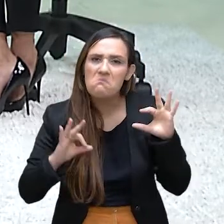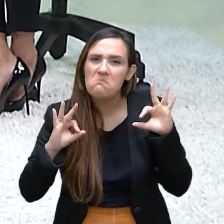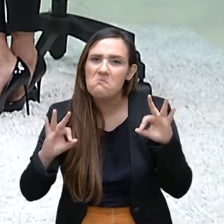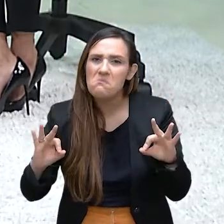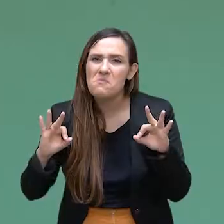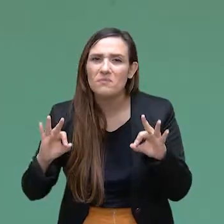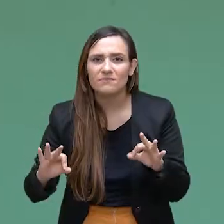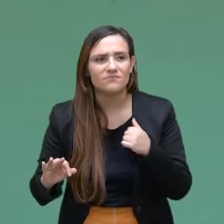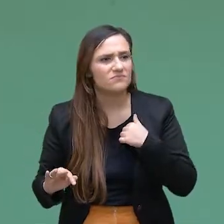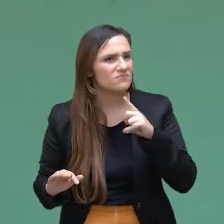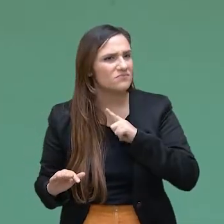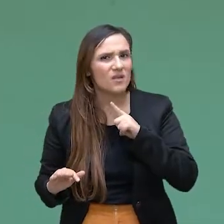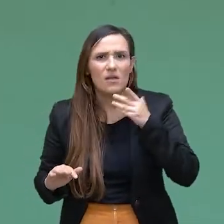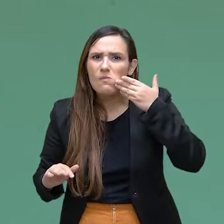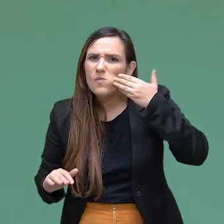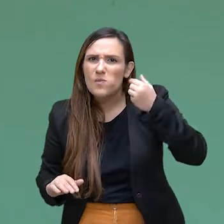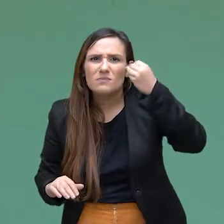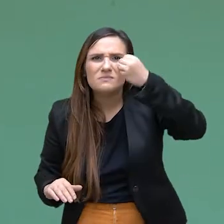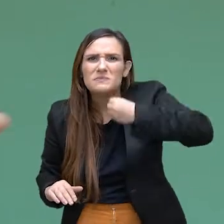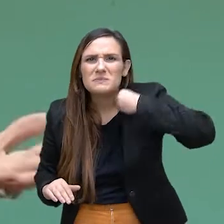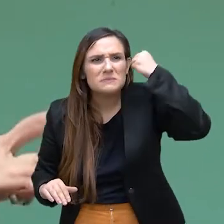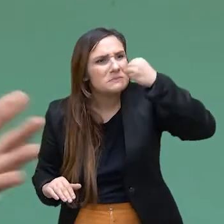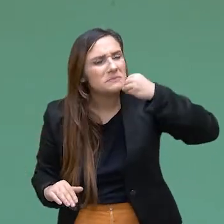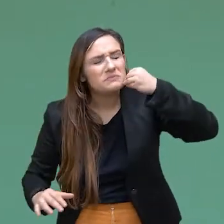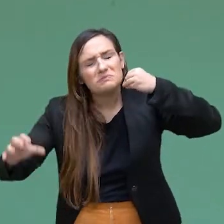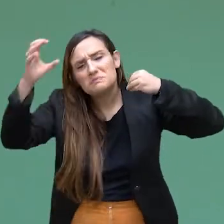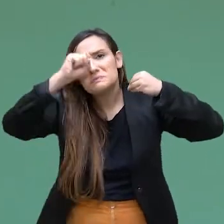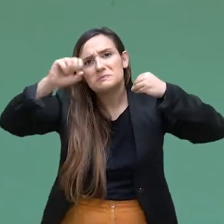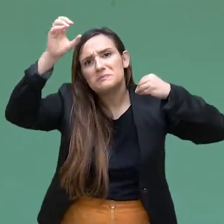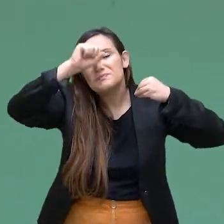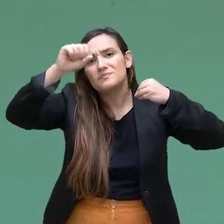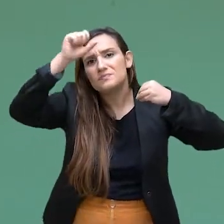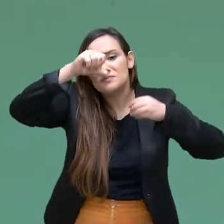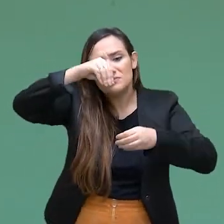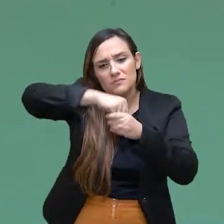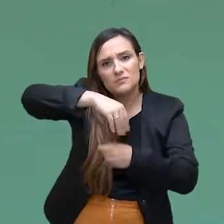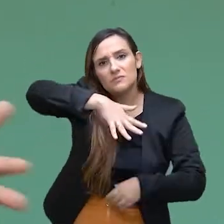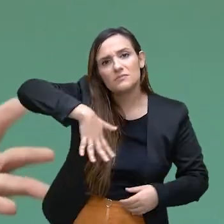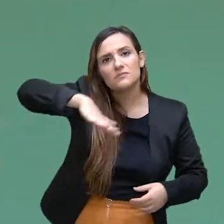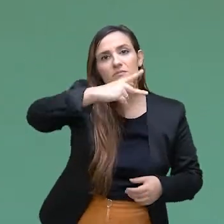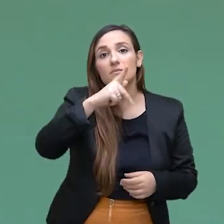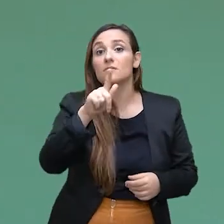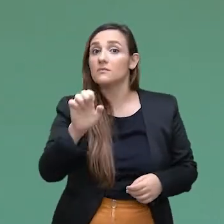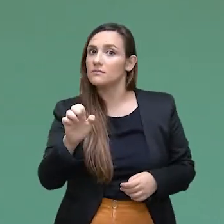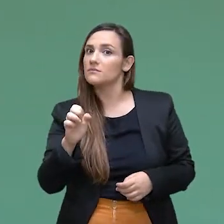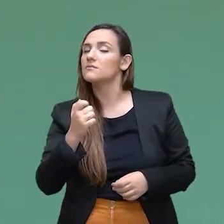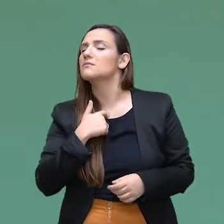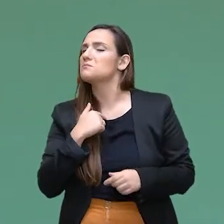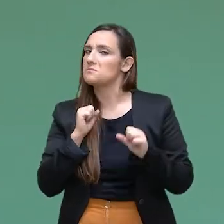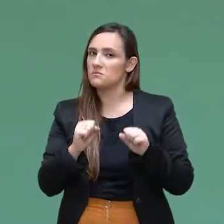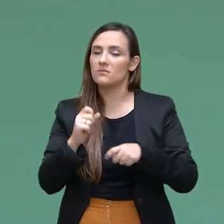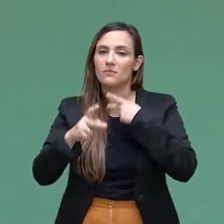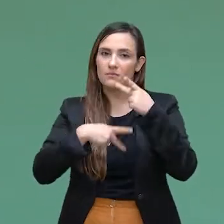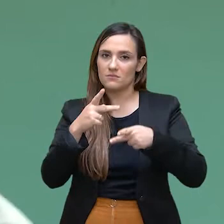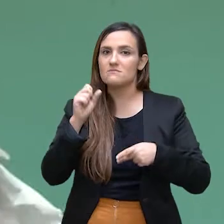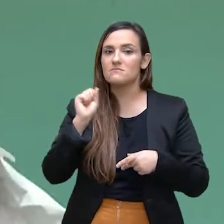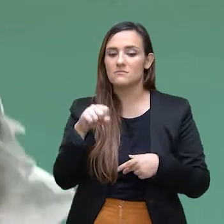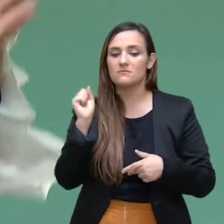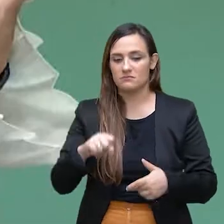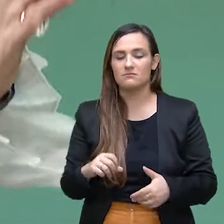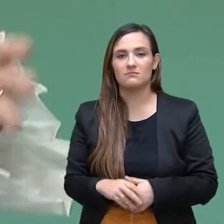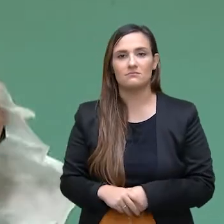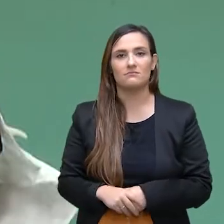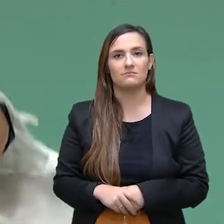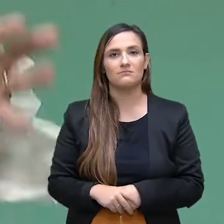uma experiência gigantesca com as pessoas com quem eu trabalhei ali. E eu só posso dizer que é um caminho